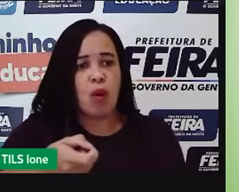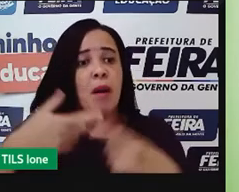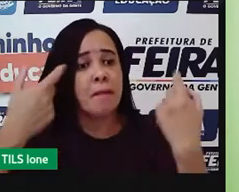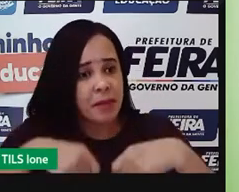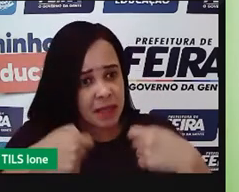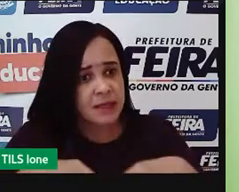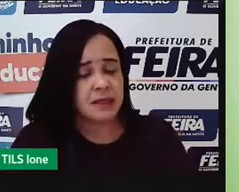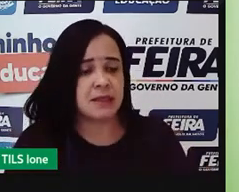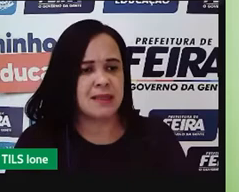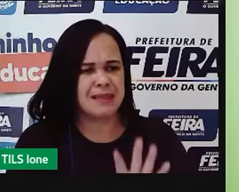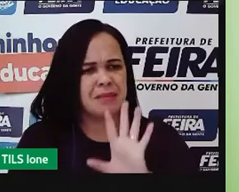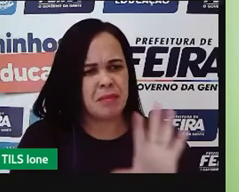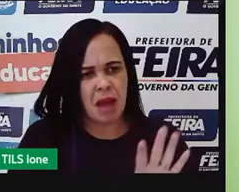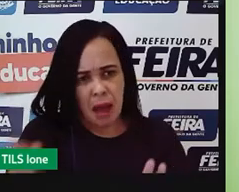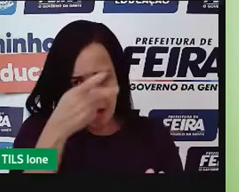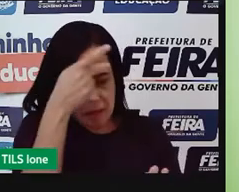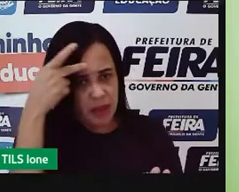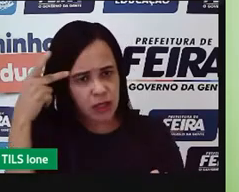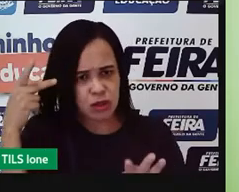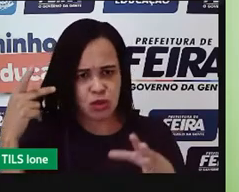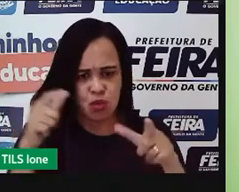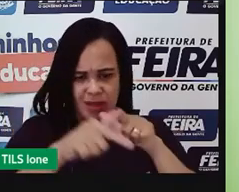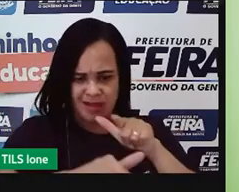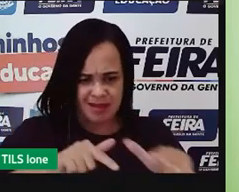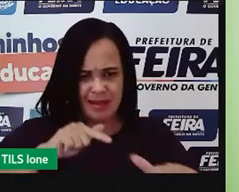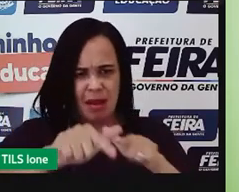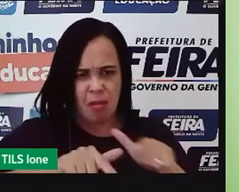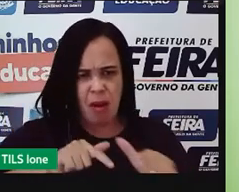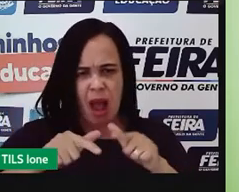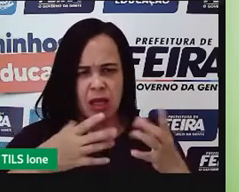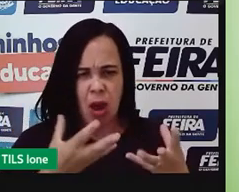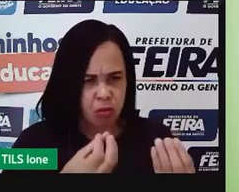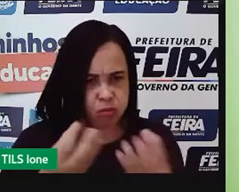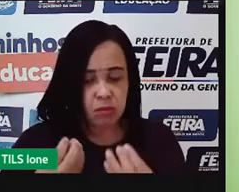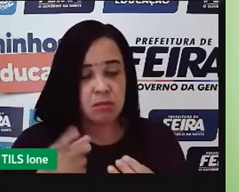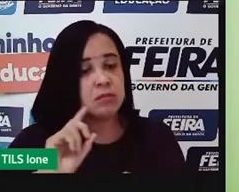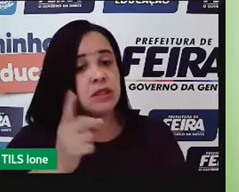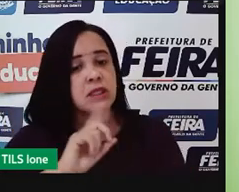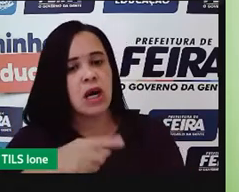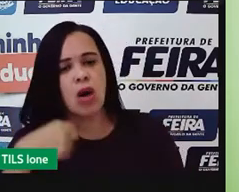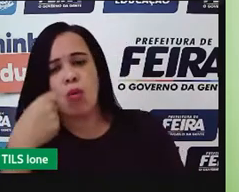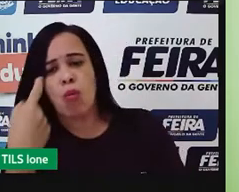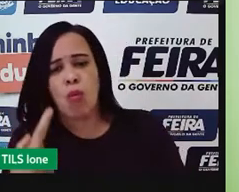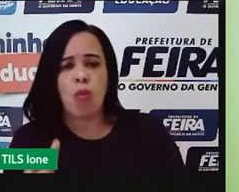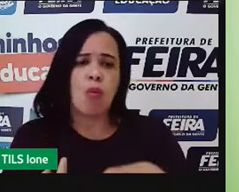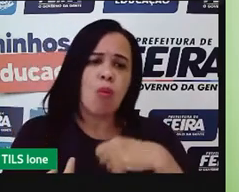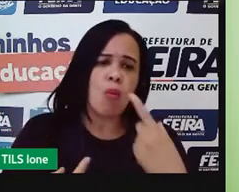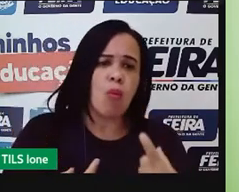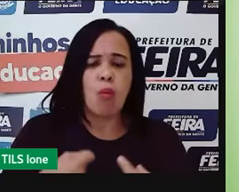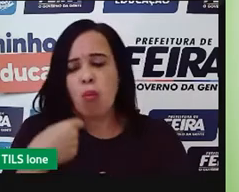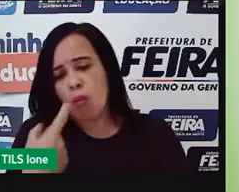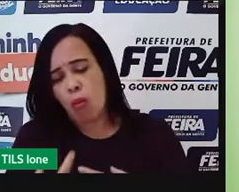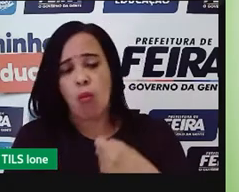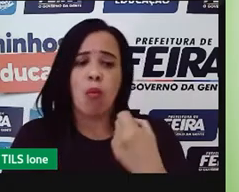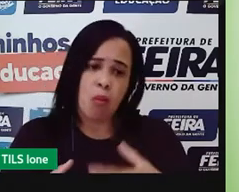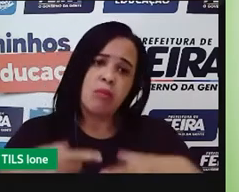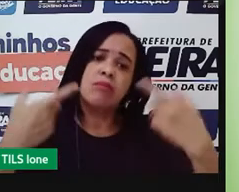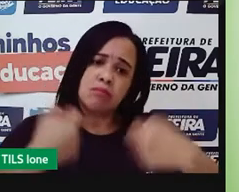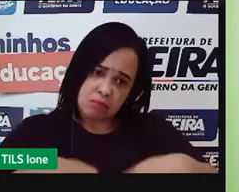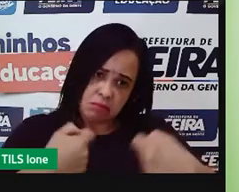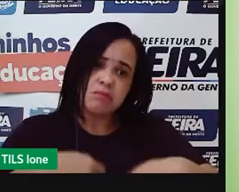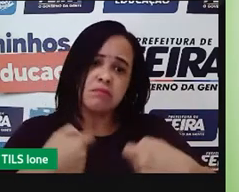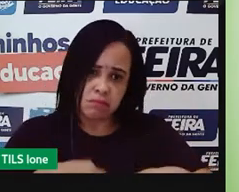no trabalho rural e acaba favorecendo o processo, né, de êxodo, porque se o trabalhador rural não tem espaço aqui,